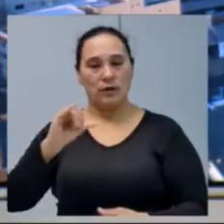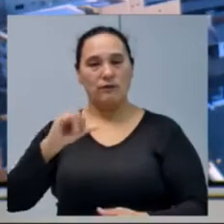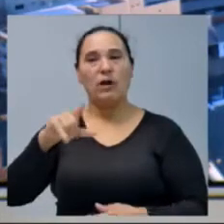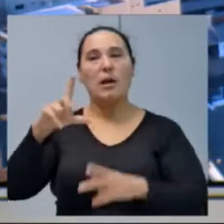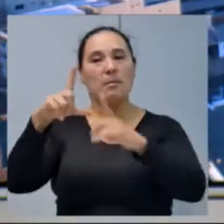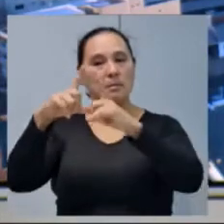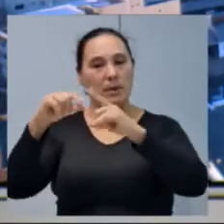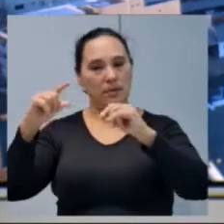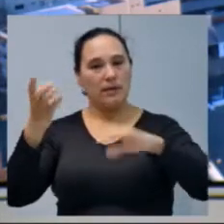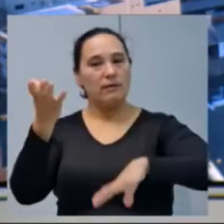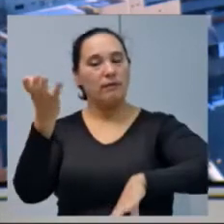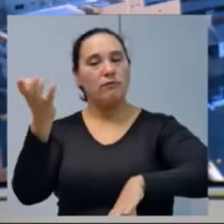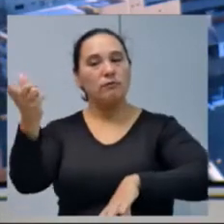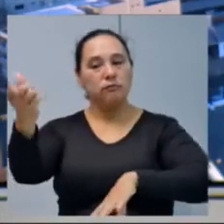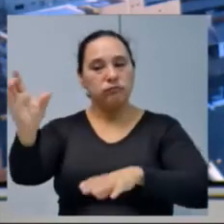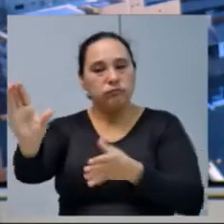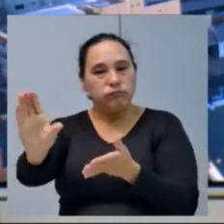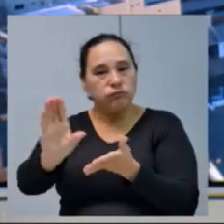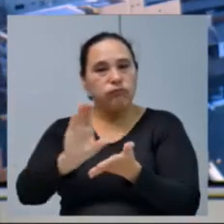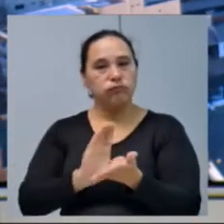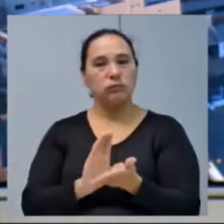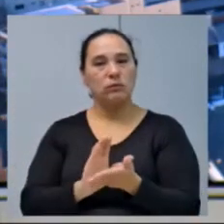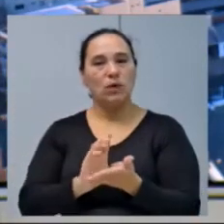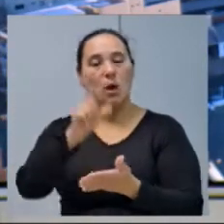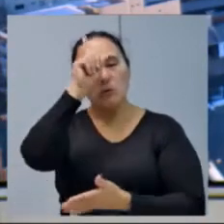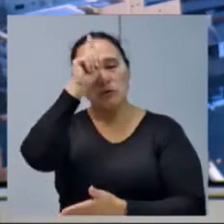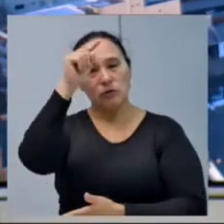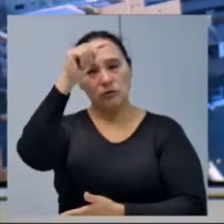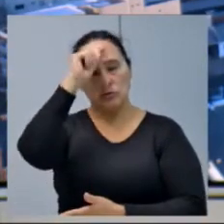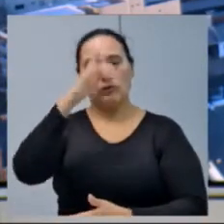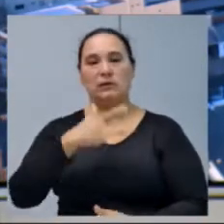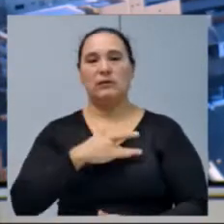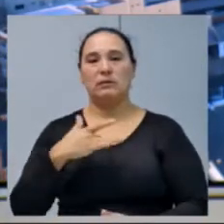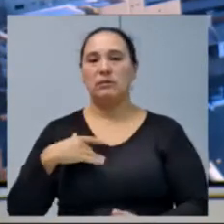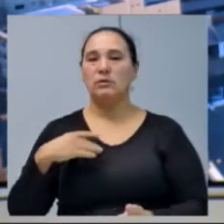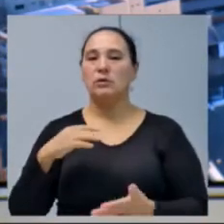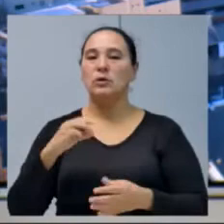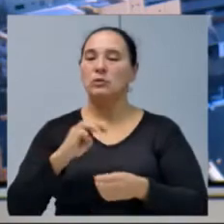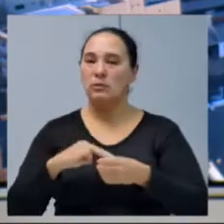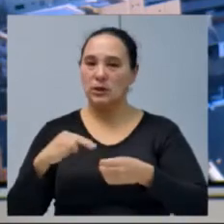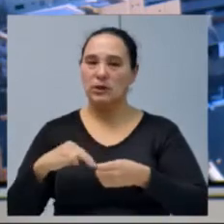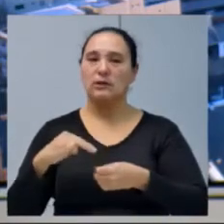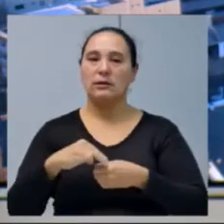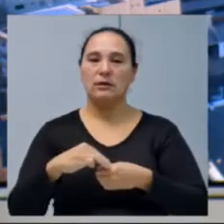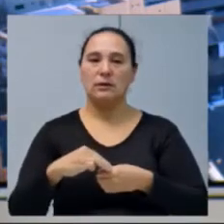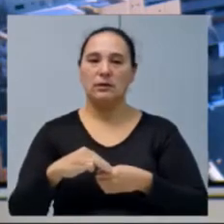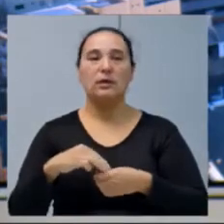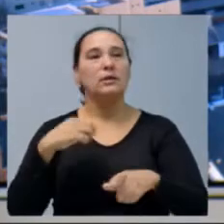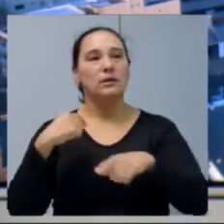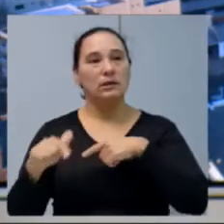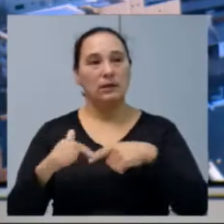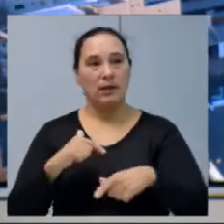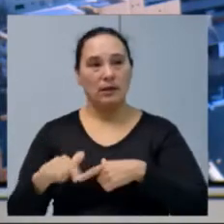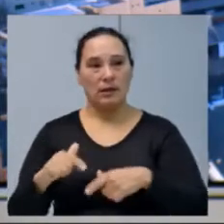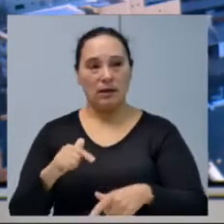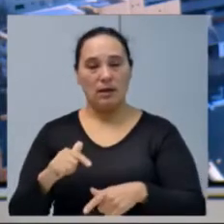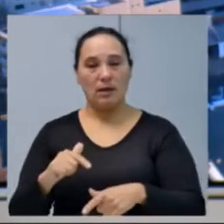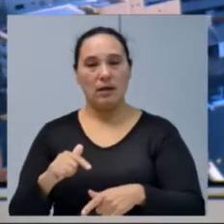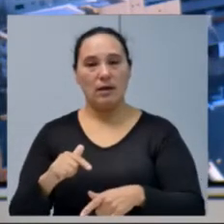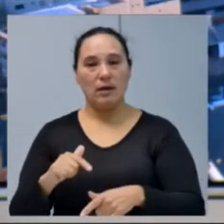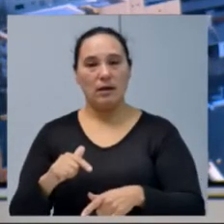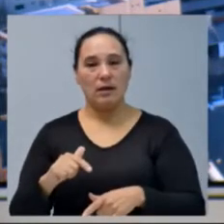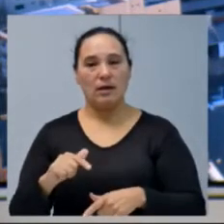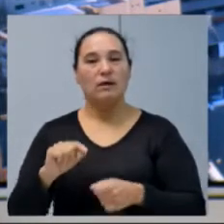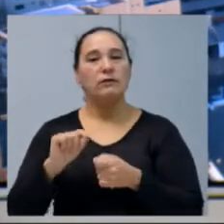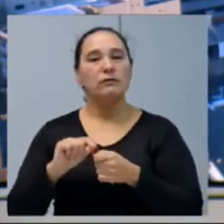acabou trazendo inúmeras verbas aí para o Hospital São Paulo, para a saúde do município. Então, a gente tem que estar trabalhando de forma que